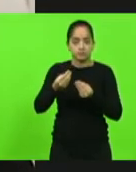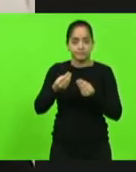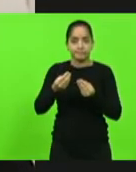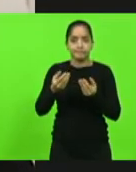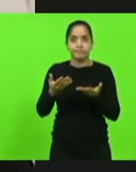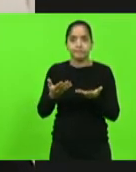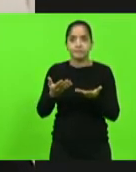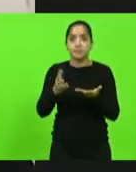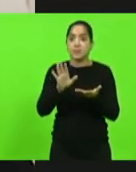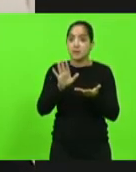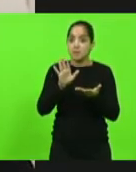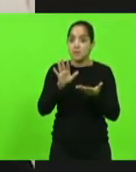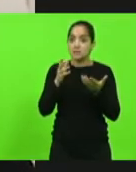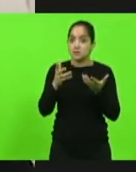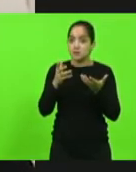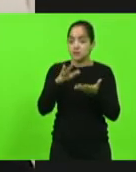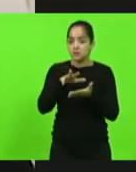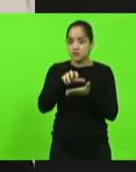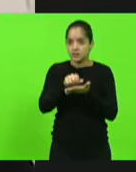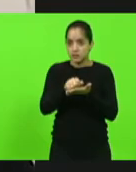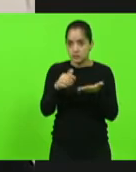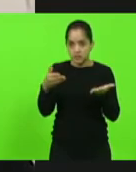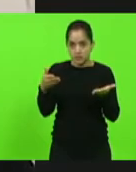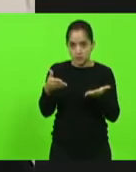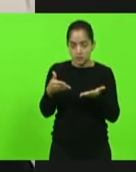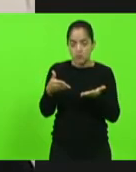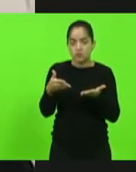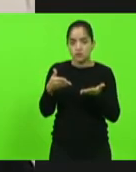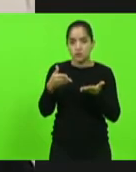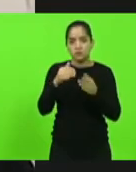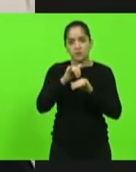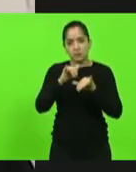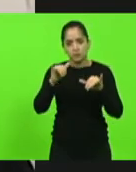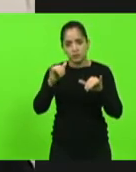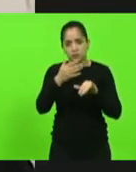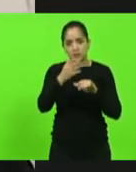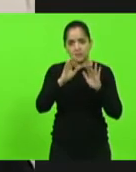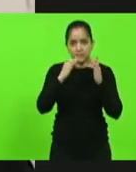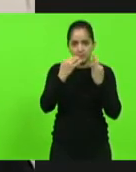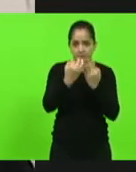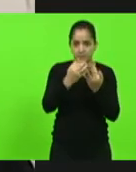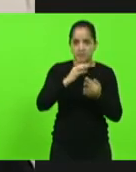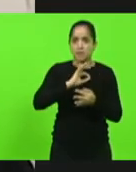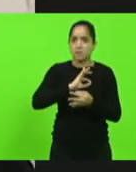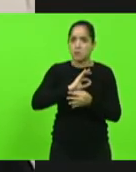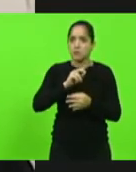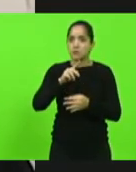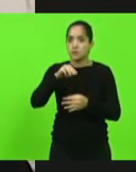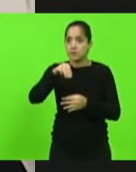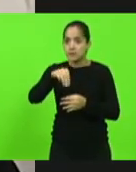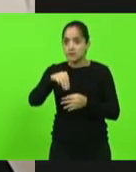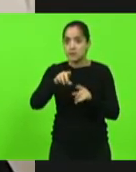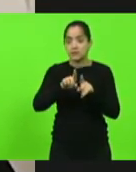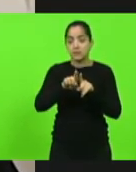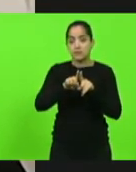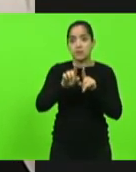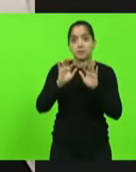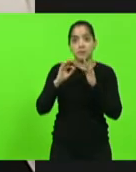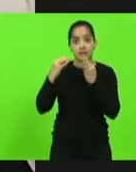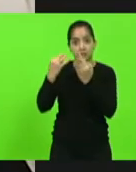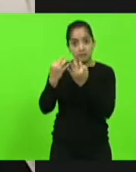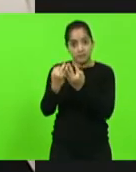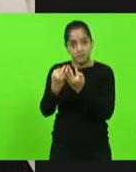mas eu quero deixar registrado aqui para toda a família policial militar do estado de Santa Catarina e para a família deste